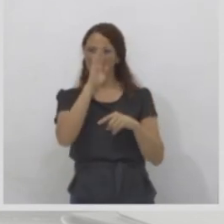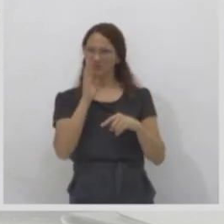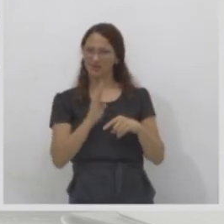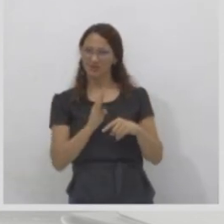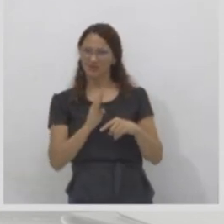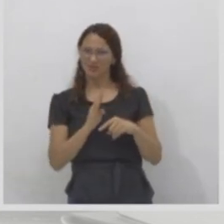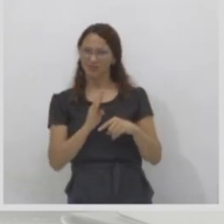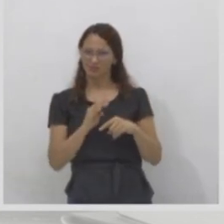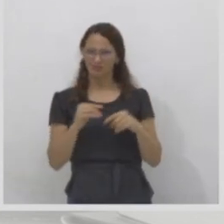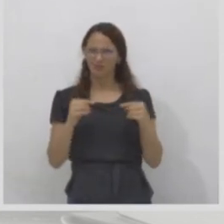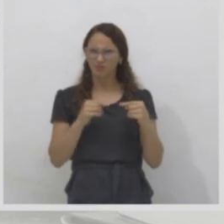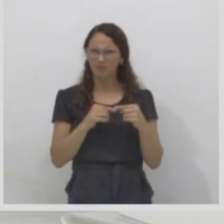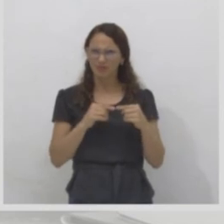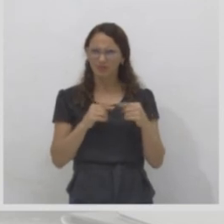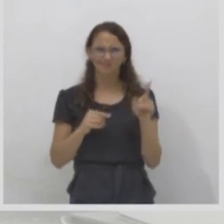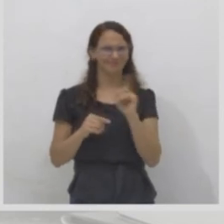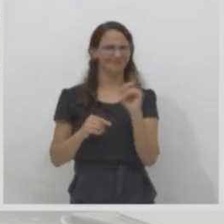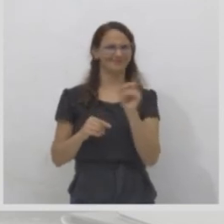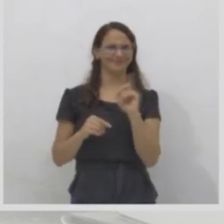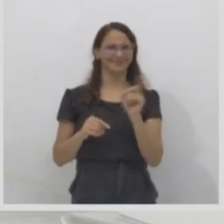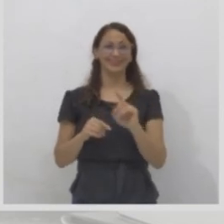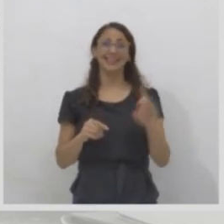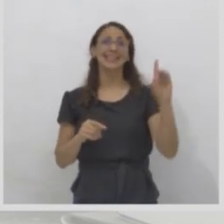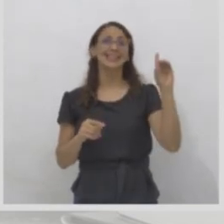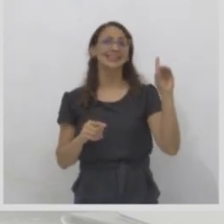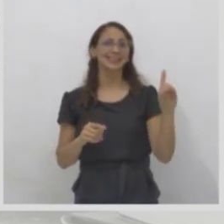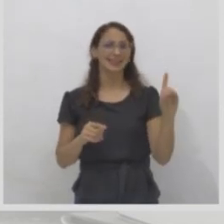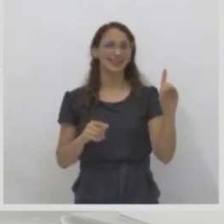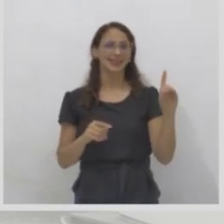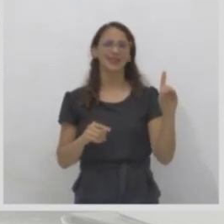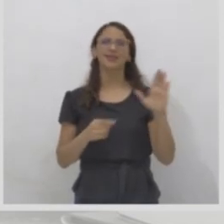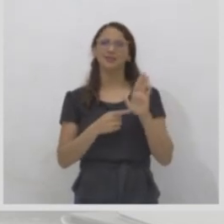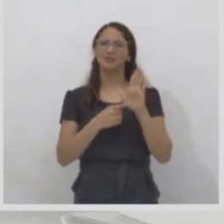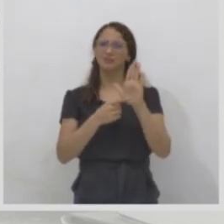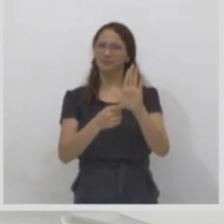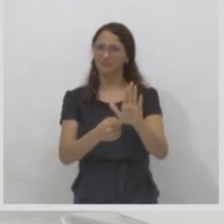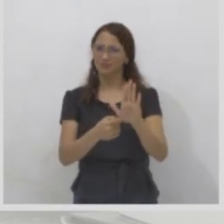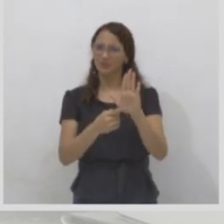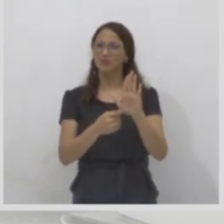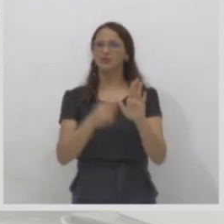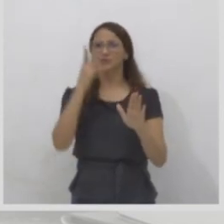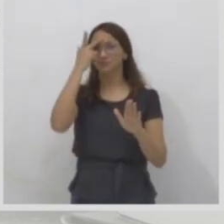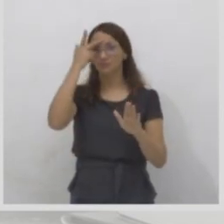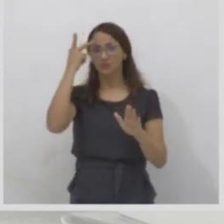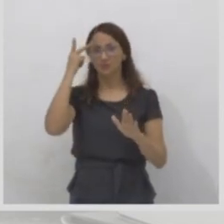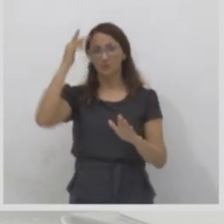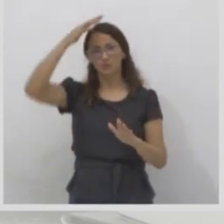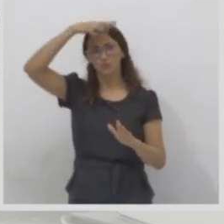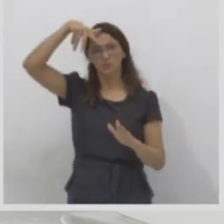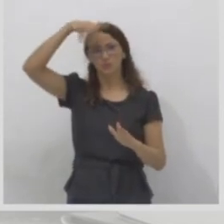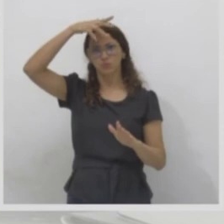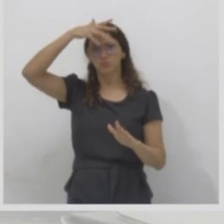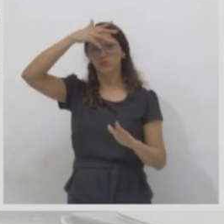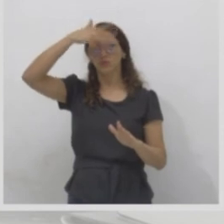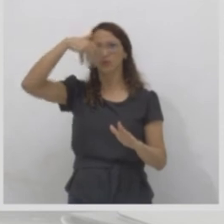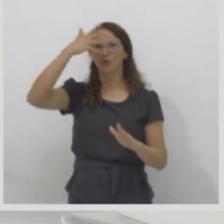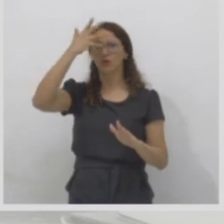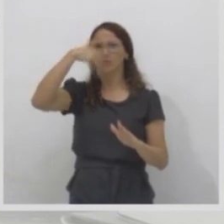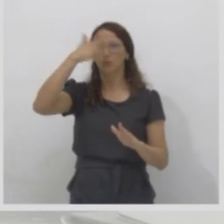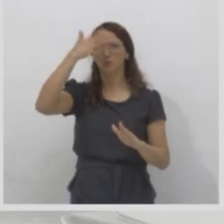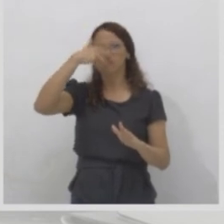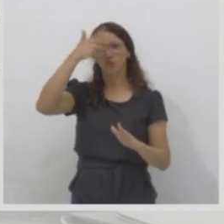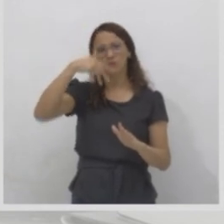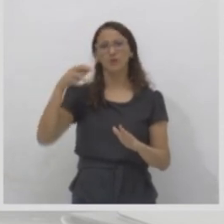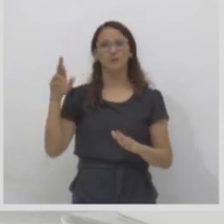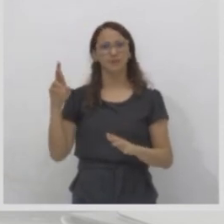Também não. E letra D apresenta a questão dos refugiados, sobretudo os sírios, que por conta da guerra no seu país